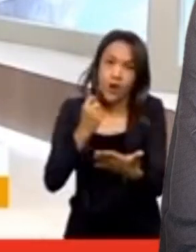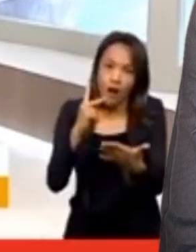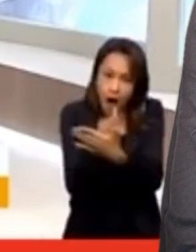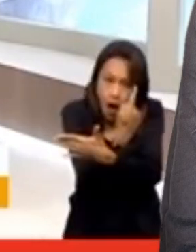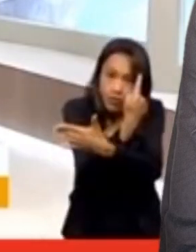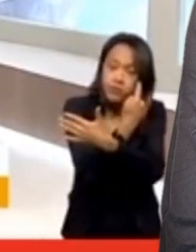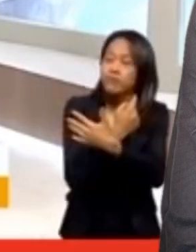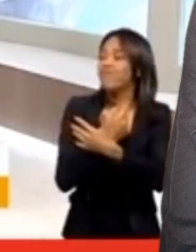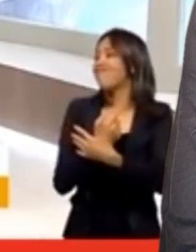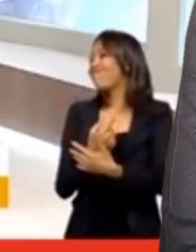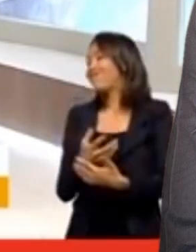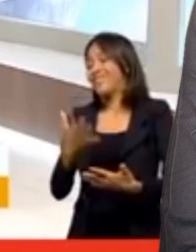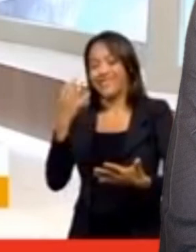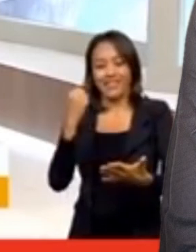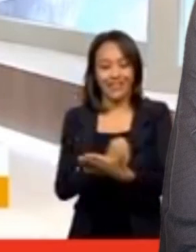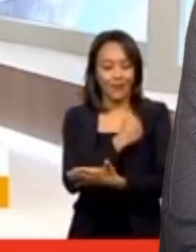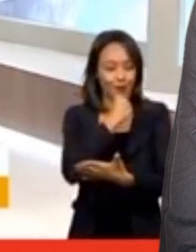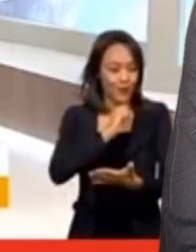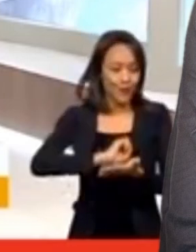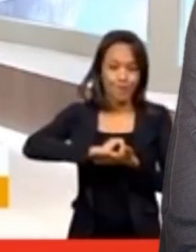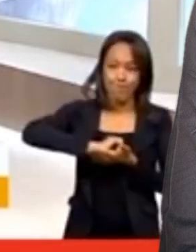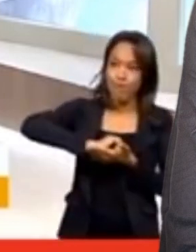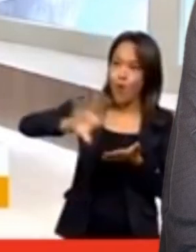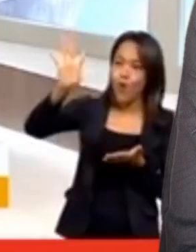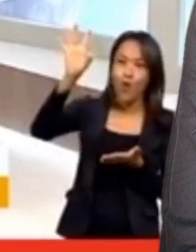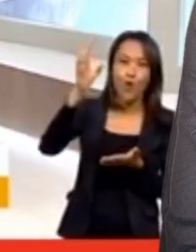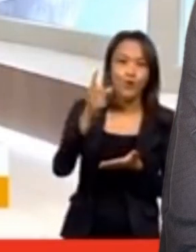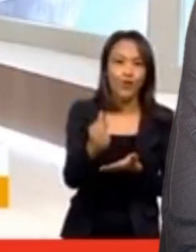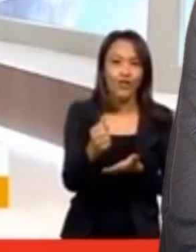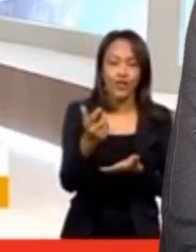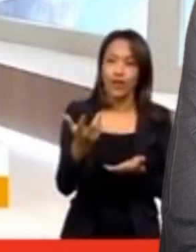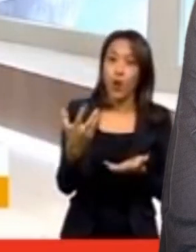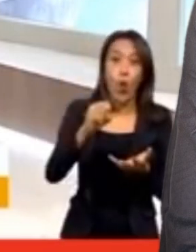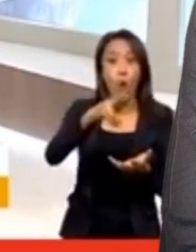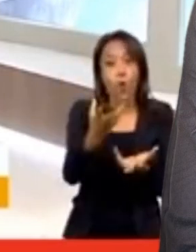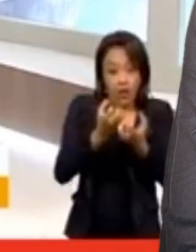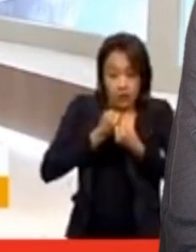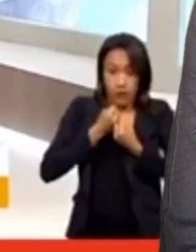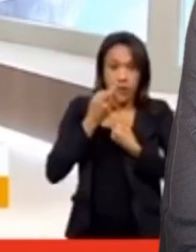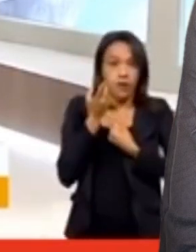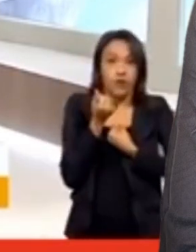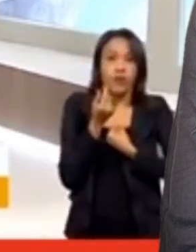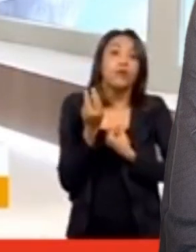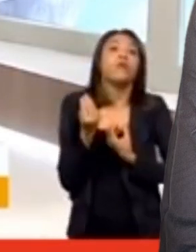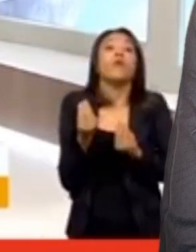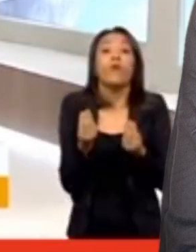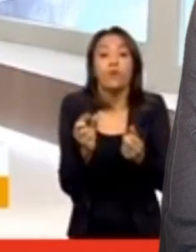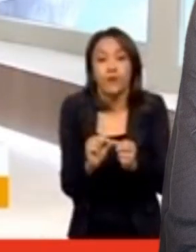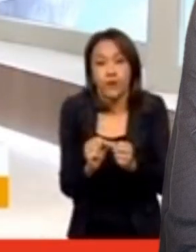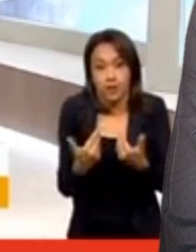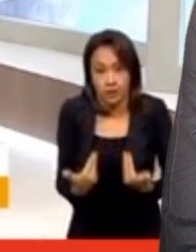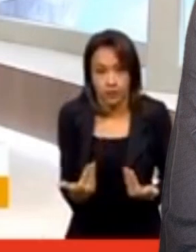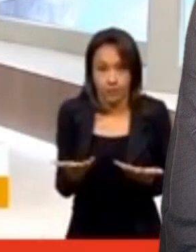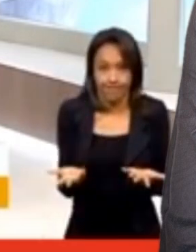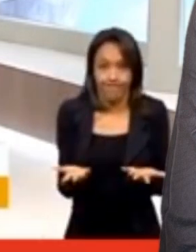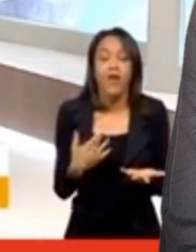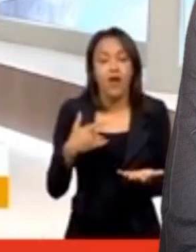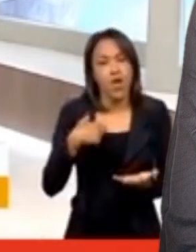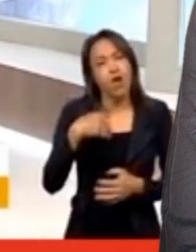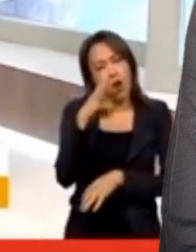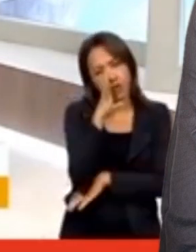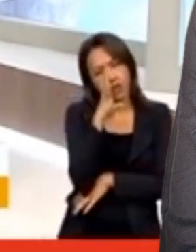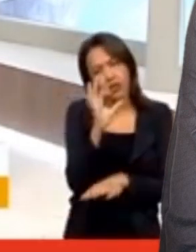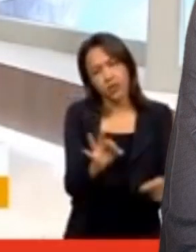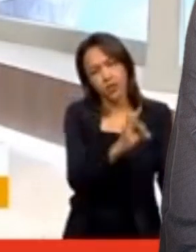distração para você mandar ou receber dinheiro por engano. O que fazer em uma situação como essa, hein? Eu estava assistindo o Repórter